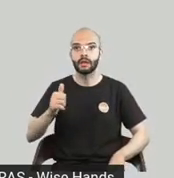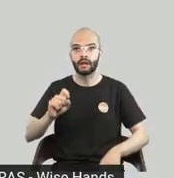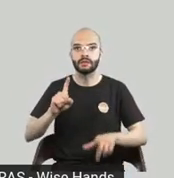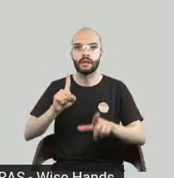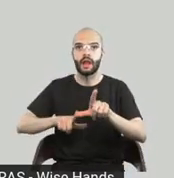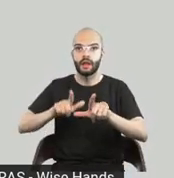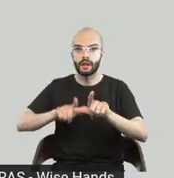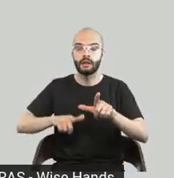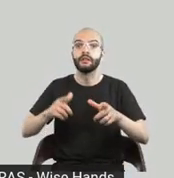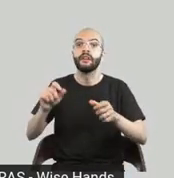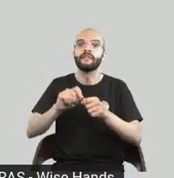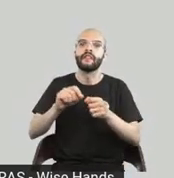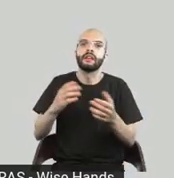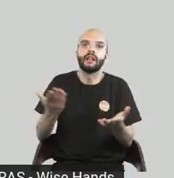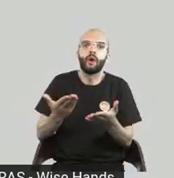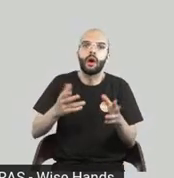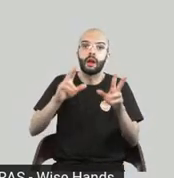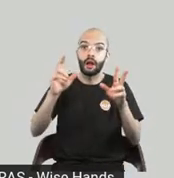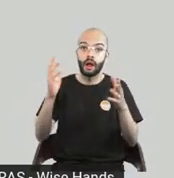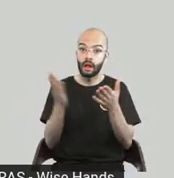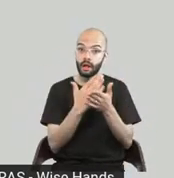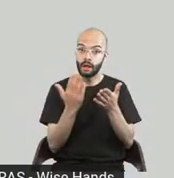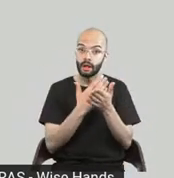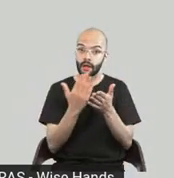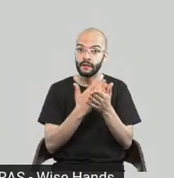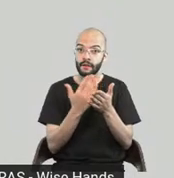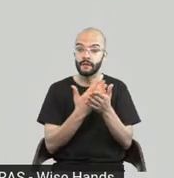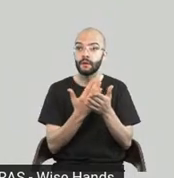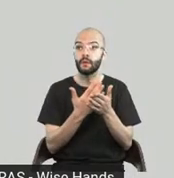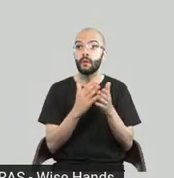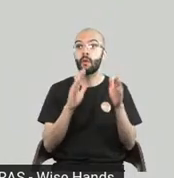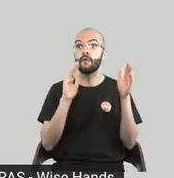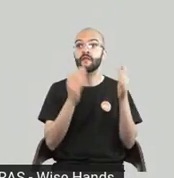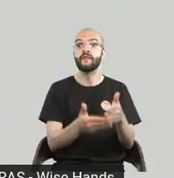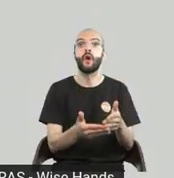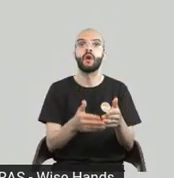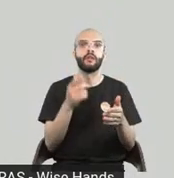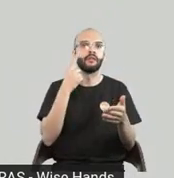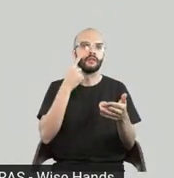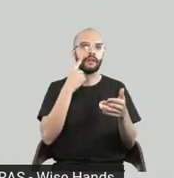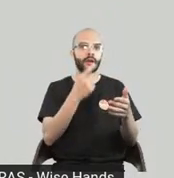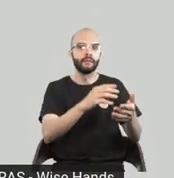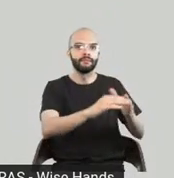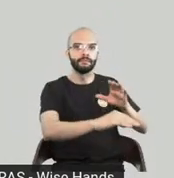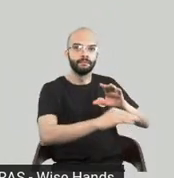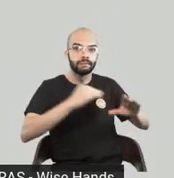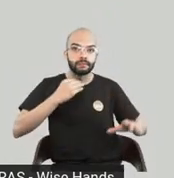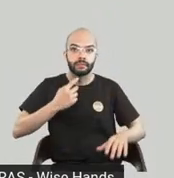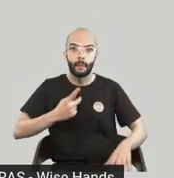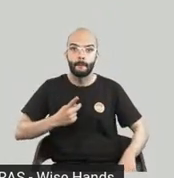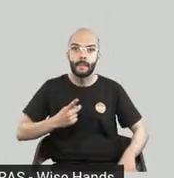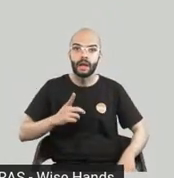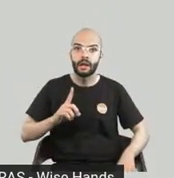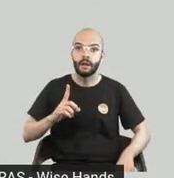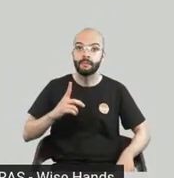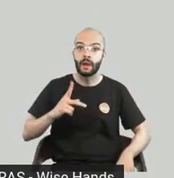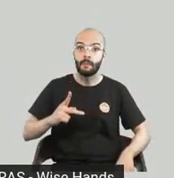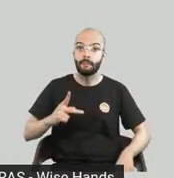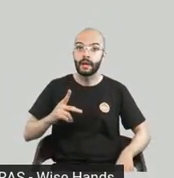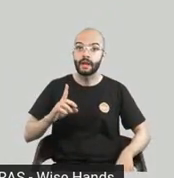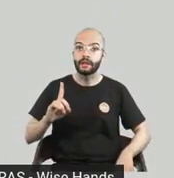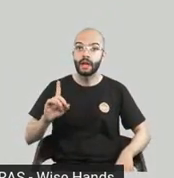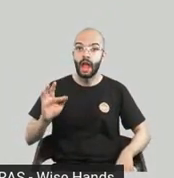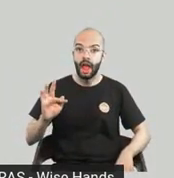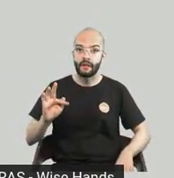e aí quando a gente foi olhar o pdf para preparar para a produção do audiobook a gente viu que tinha infinitos nomes em